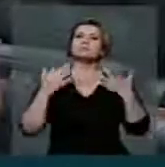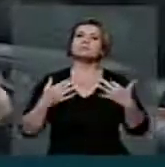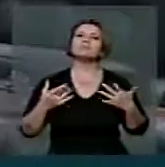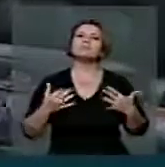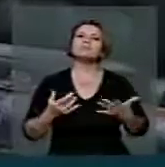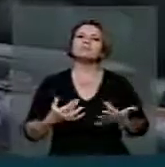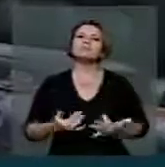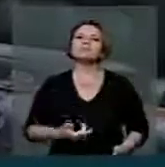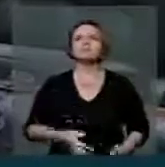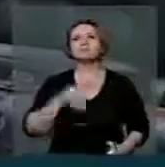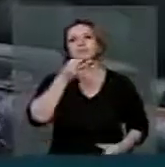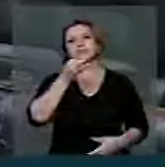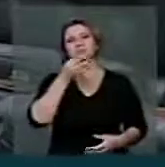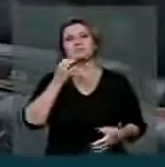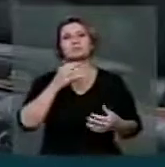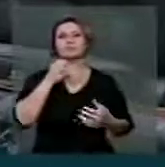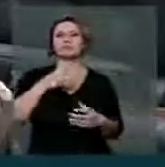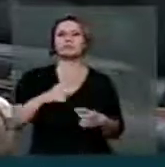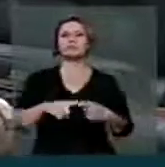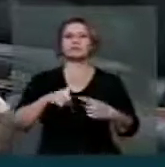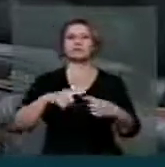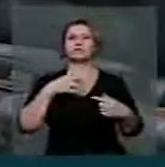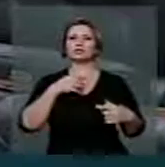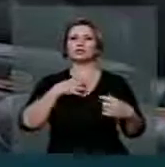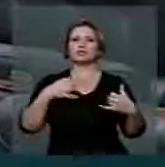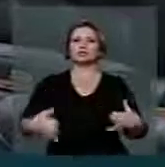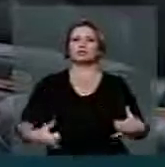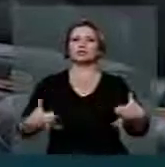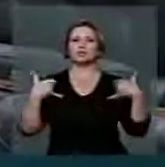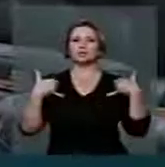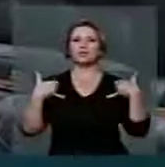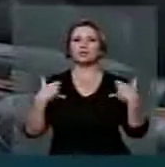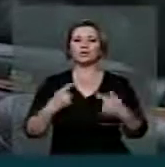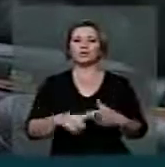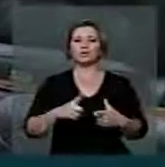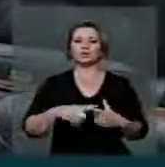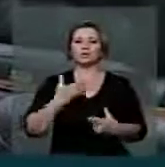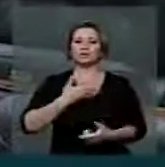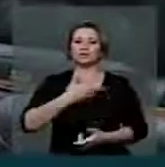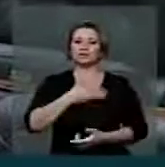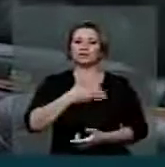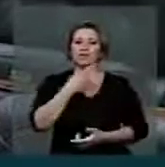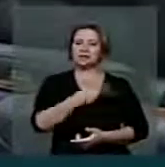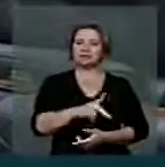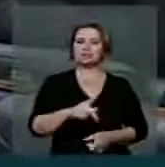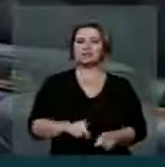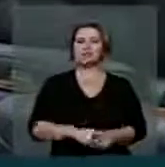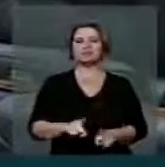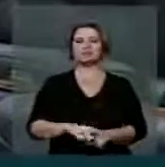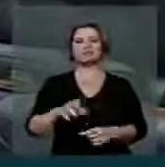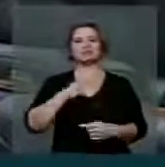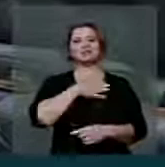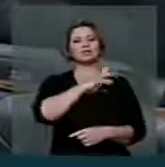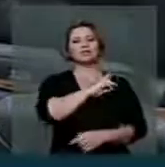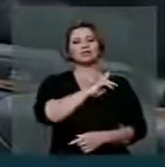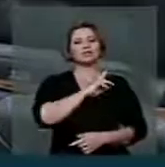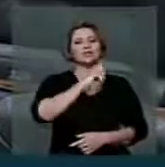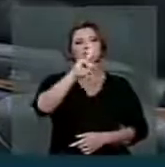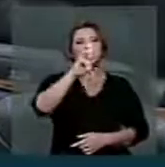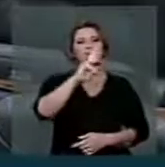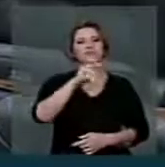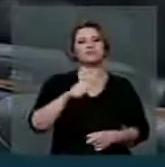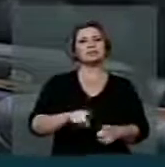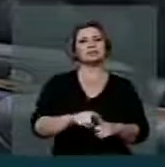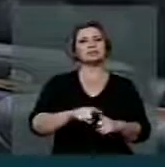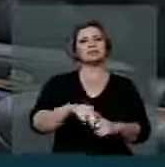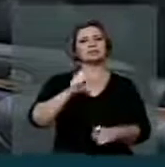muito boa. Eu sinto orgulho e prazer de ser amigo de V. Exª e o ilustre deputado representar tão bem Santa